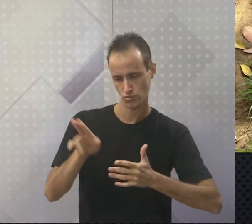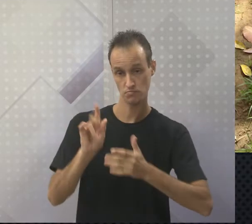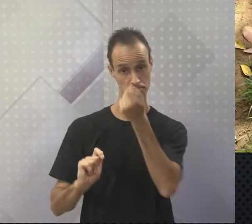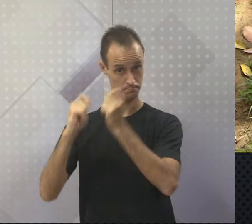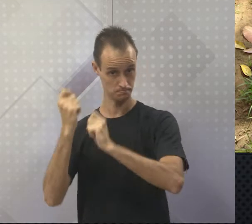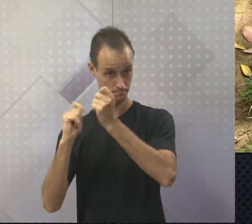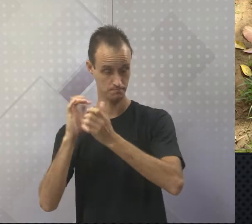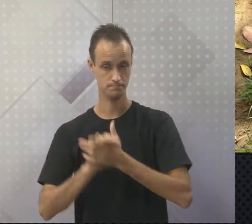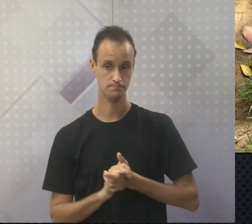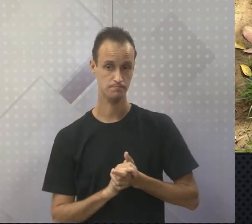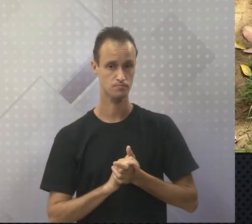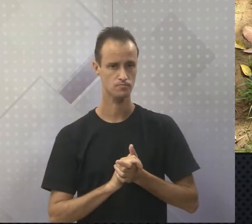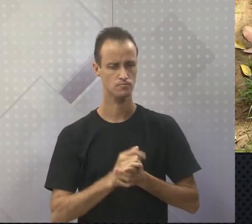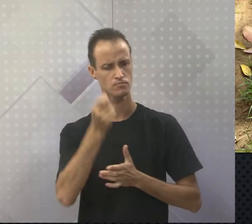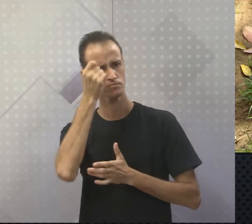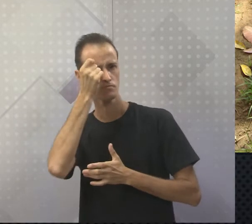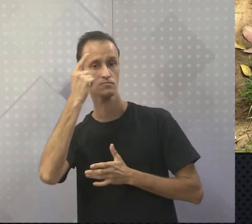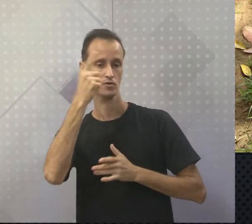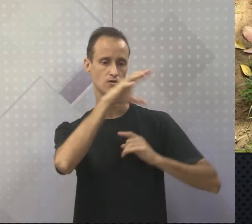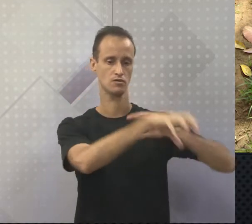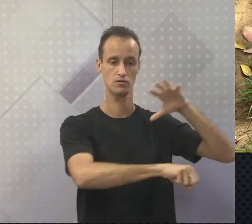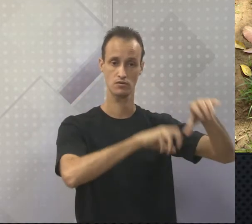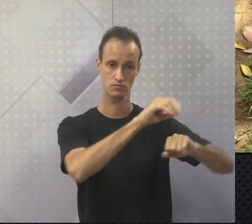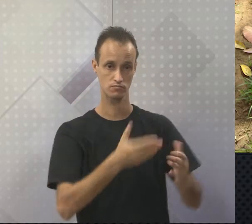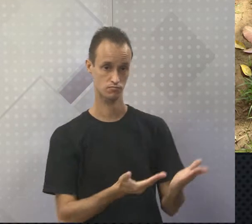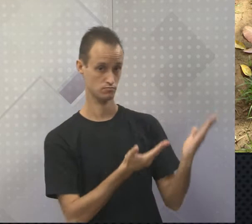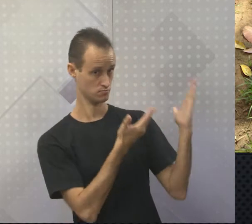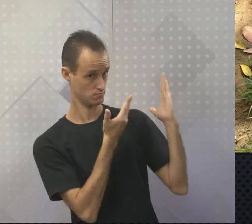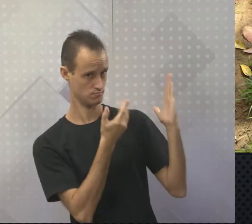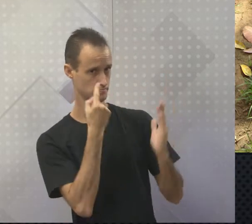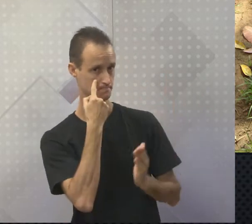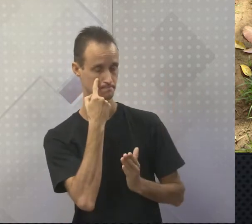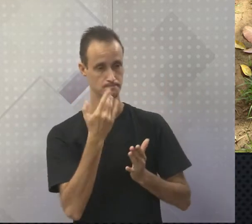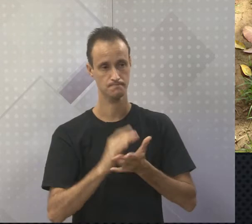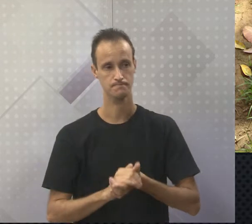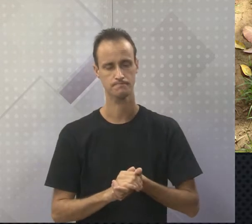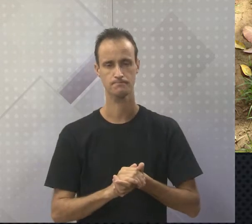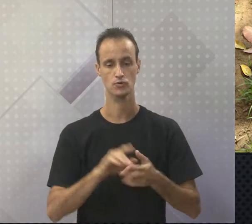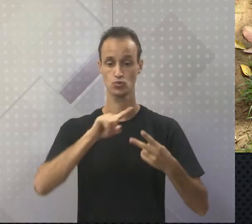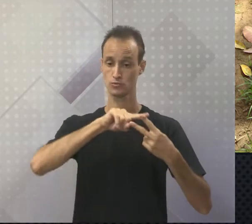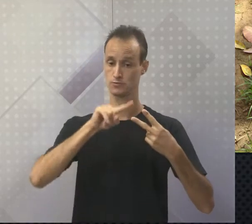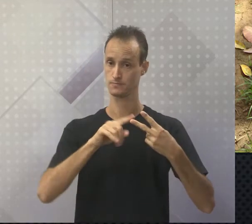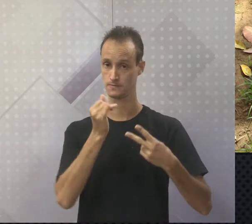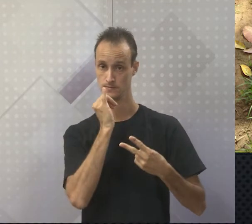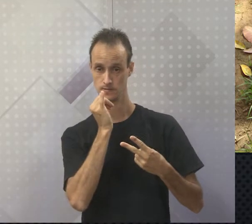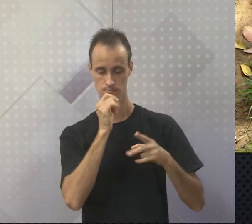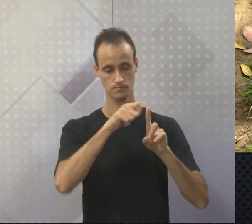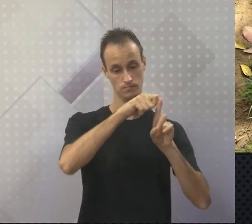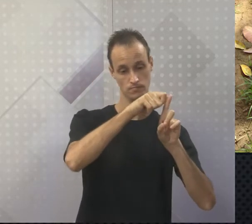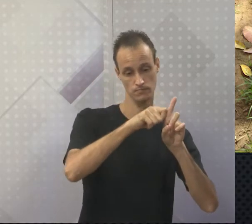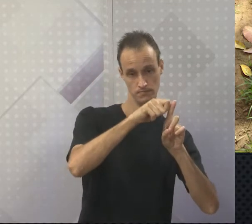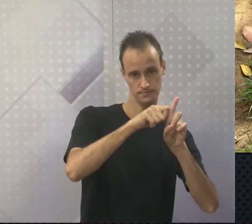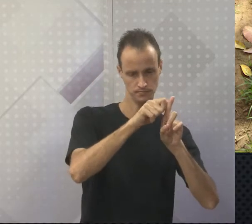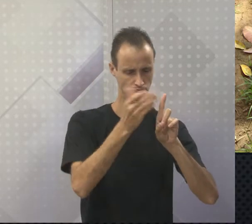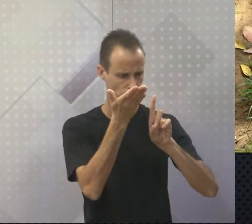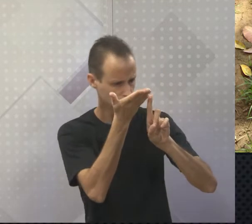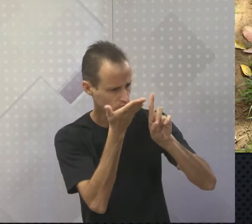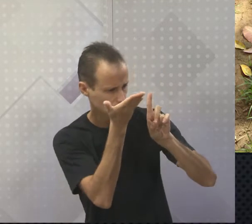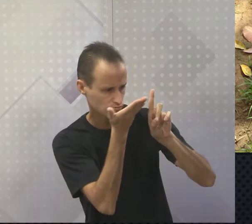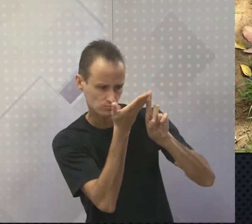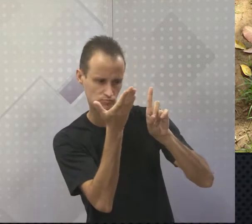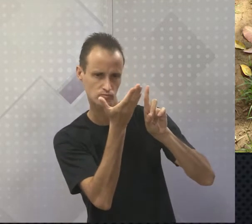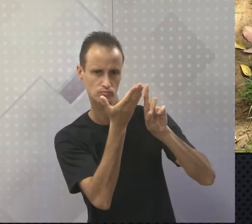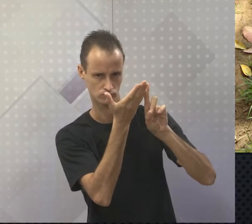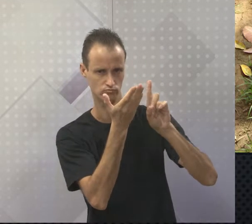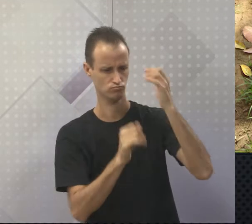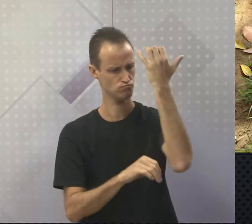ideia do extrativismo, como vocês podem ver aí na imagem, eu coloquei dois exemplos. O látex, que ele retira essa seiva